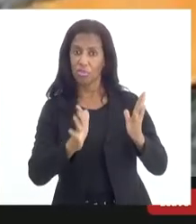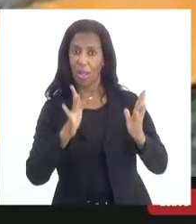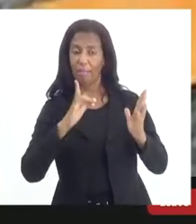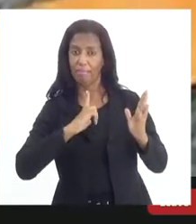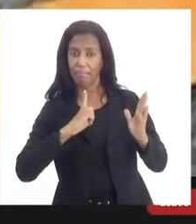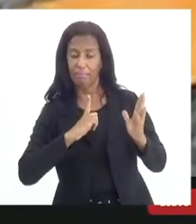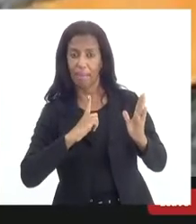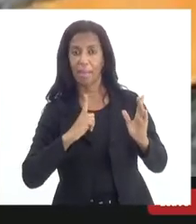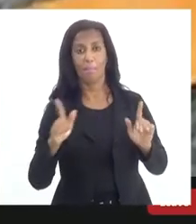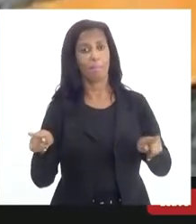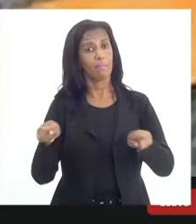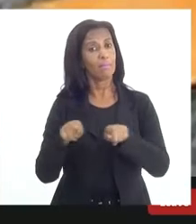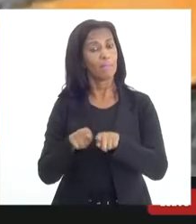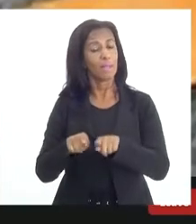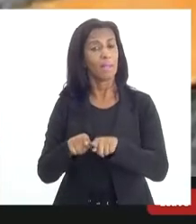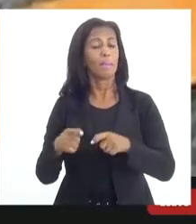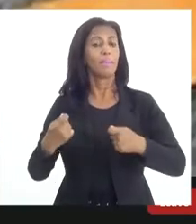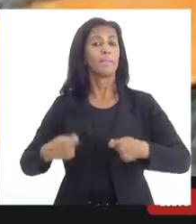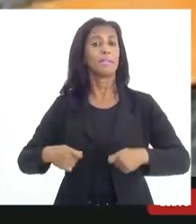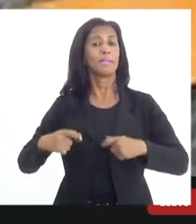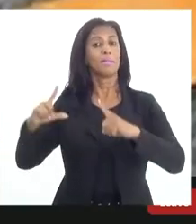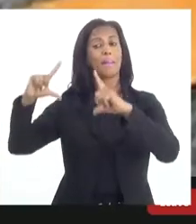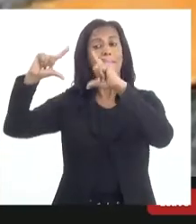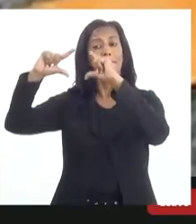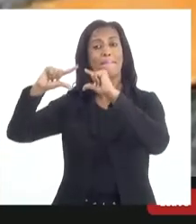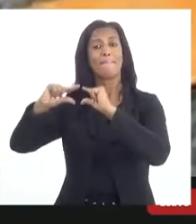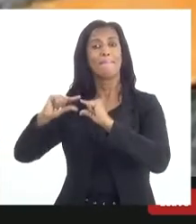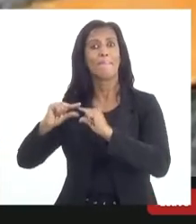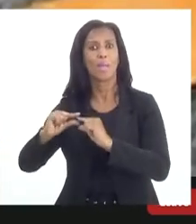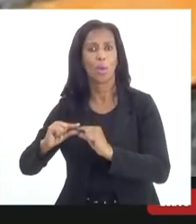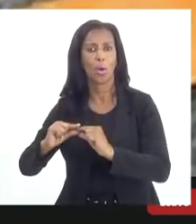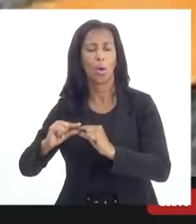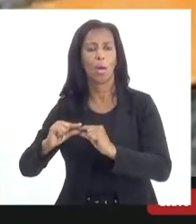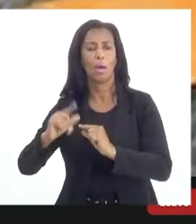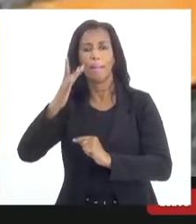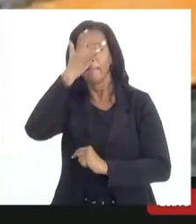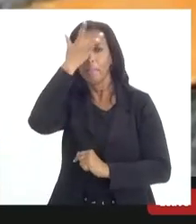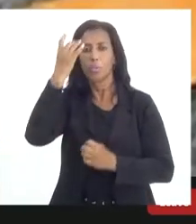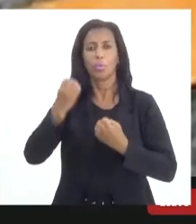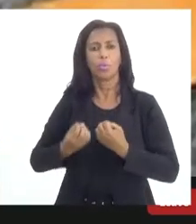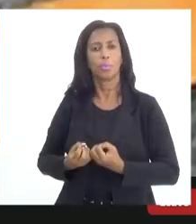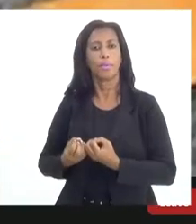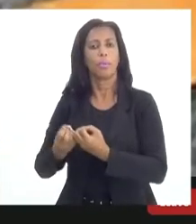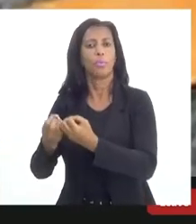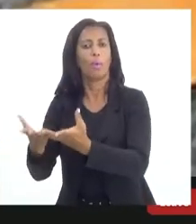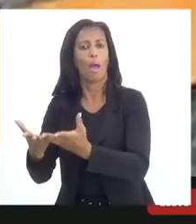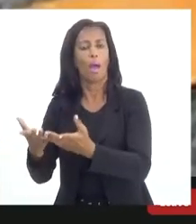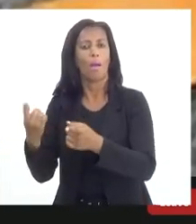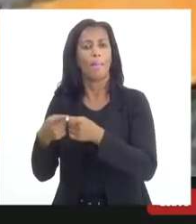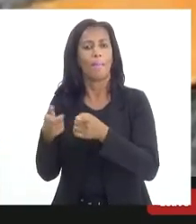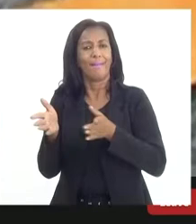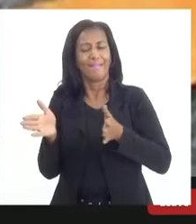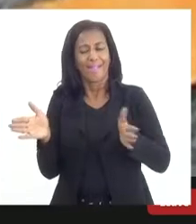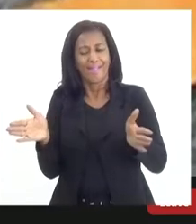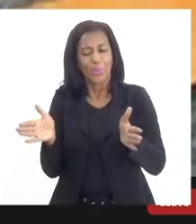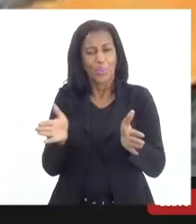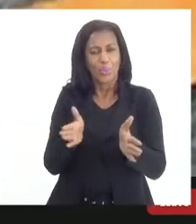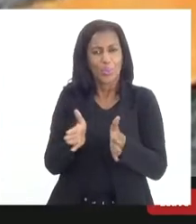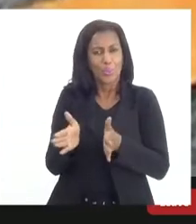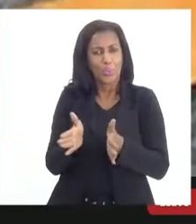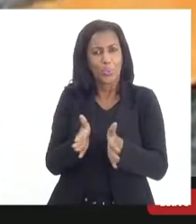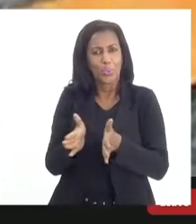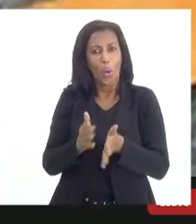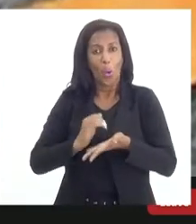teremos menor demanda porque a gente está estreitando o leque do volume